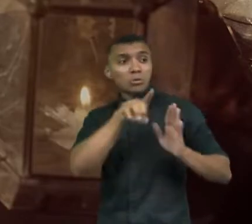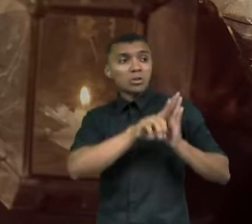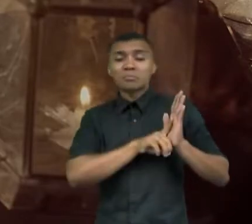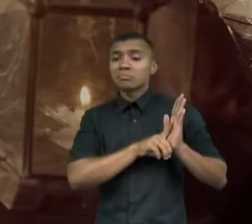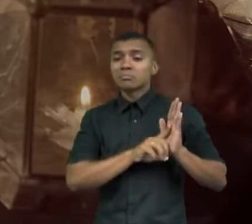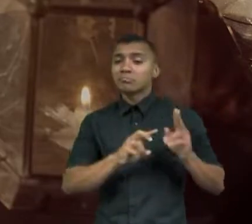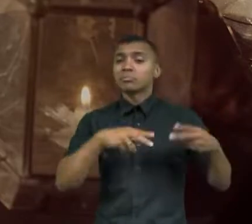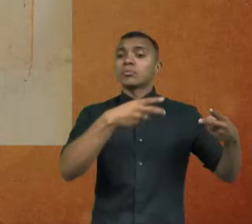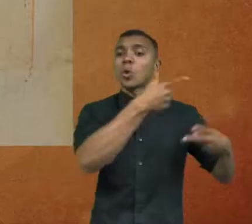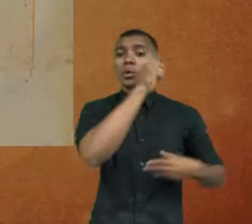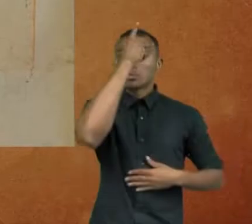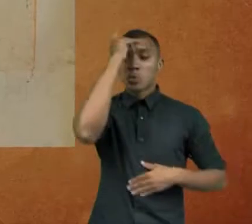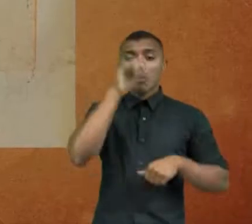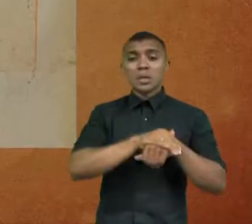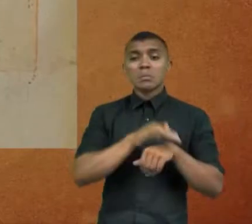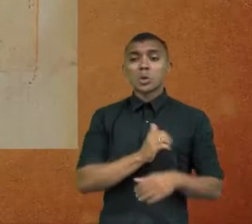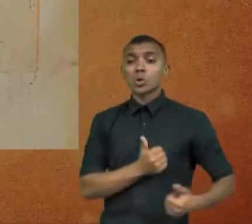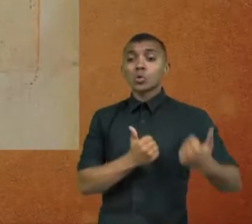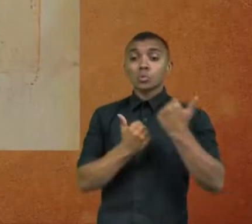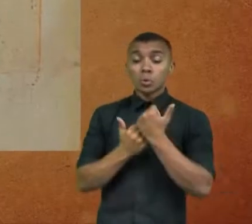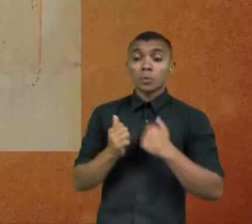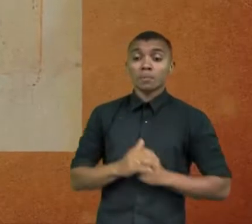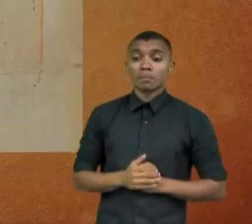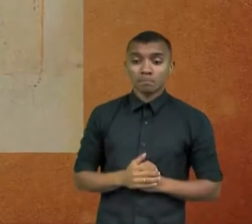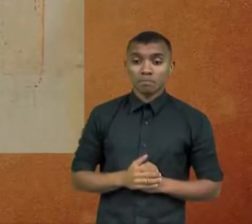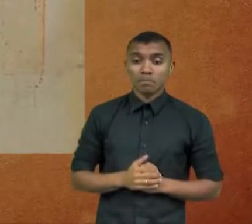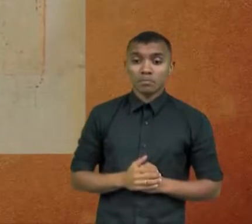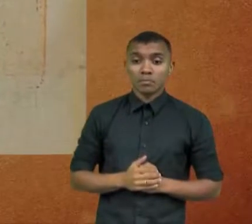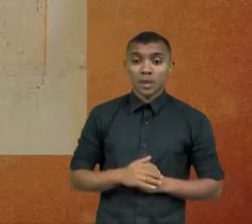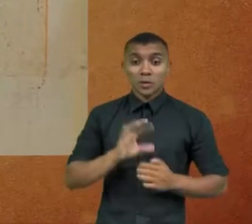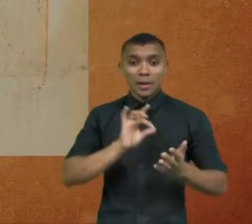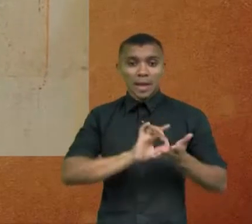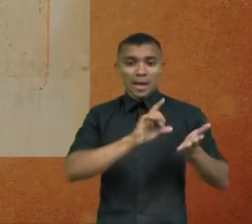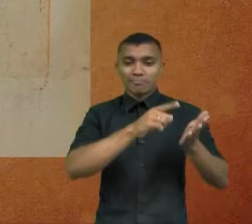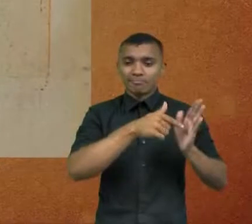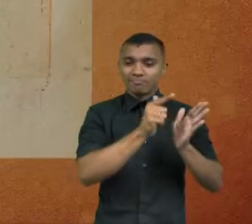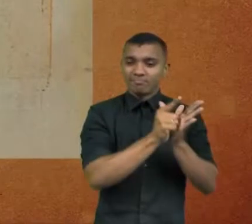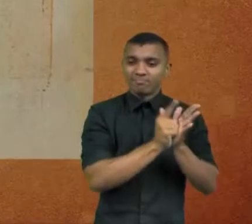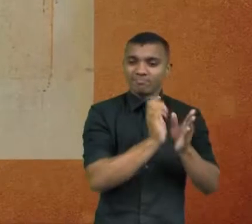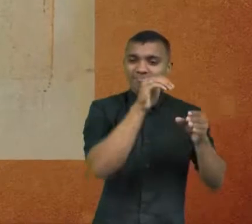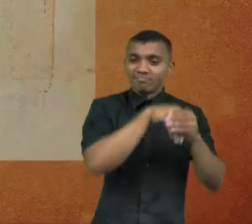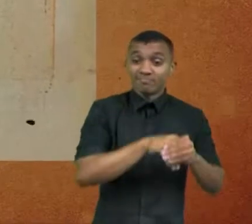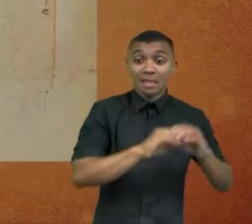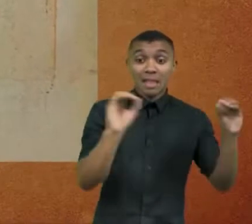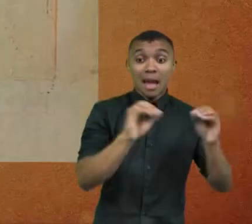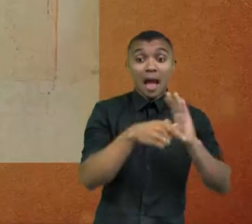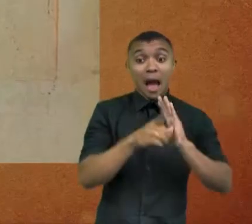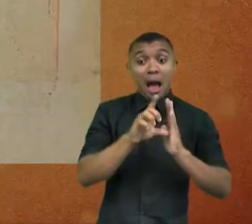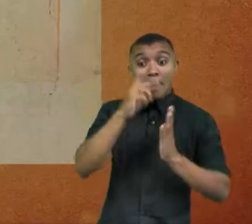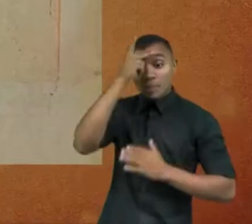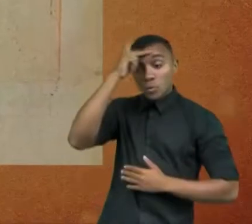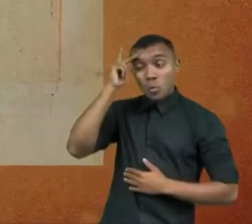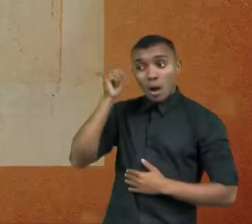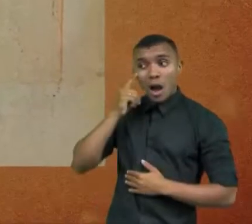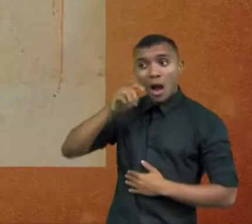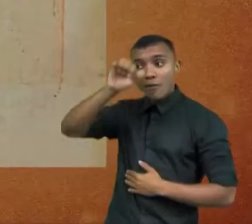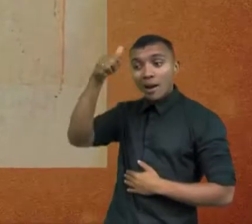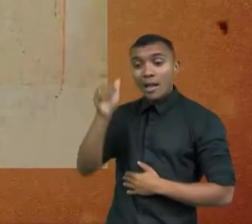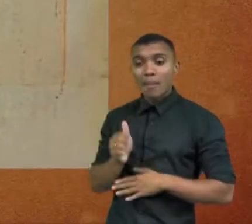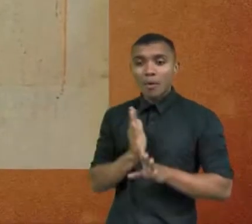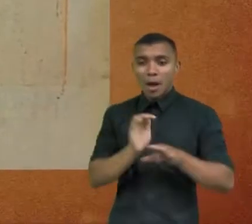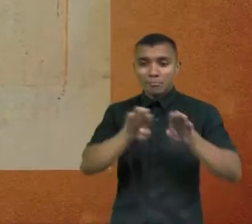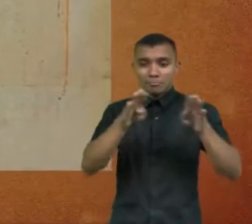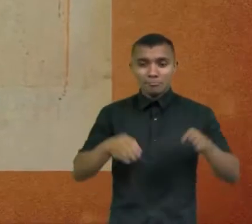para outra pessoa. Como não existia título de eleitor, as pessoas eram identificadas pelos integrantes da mesa apuradora.